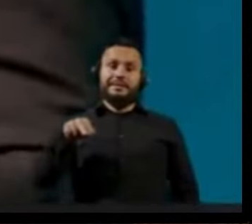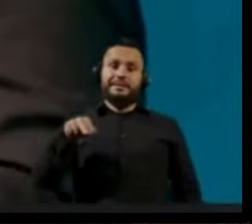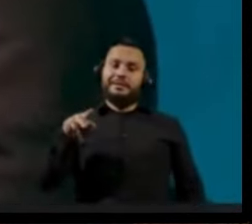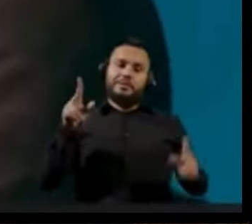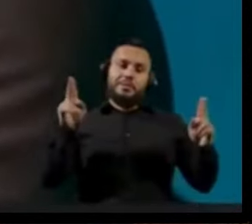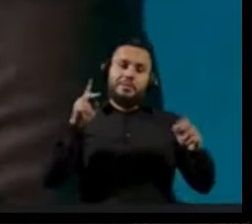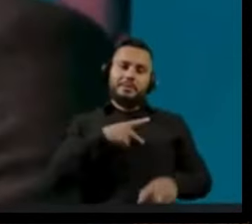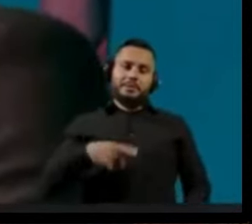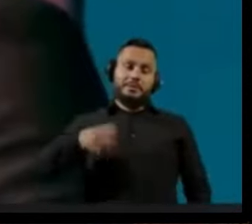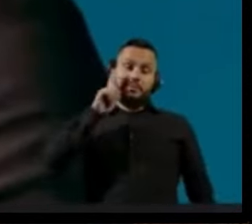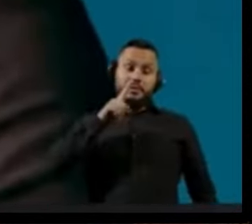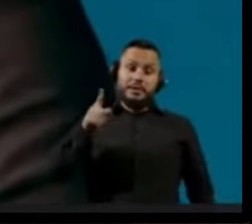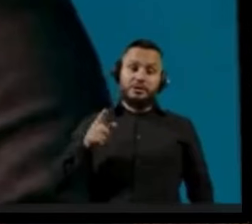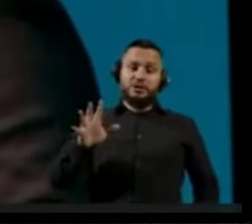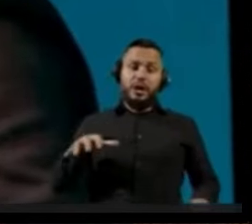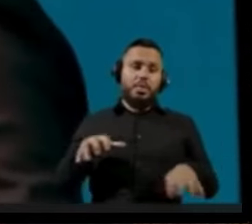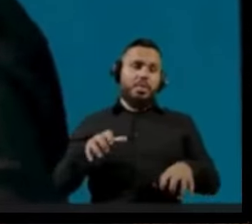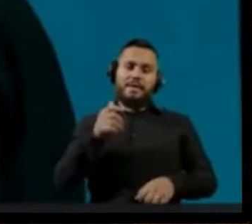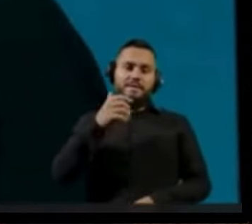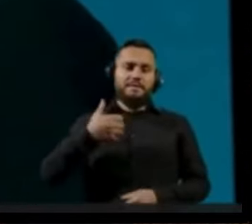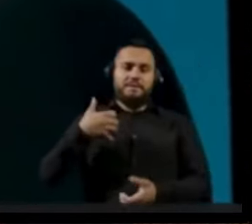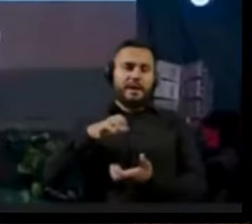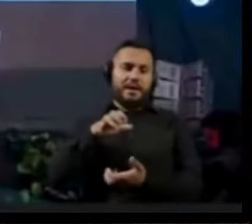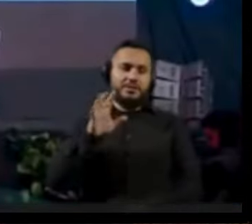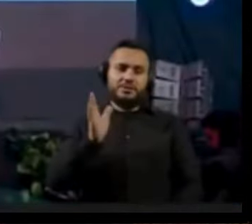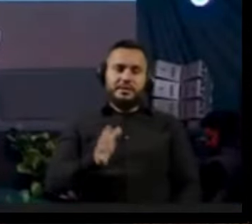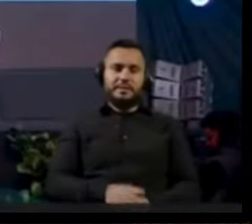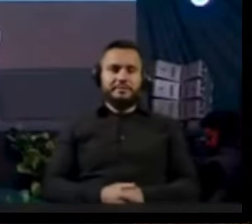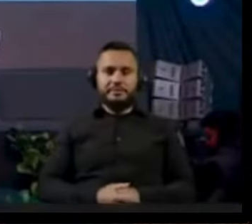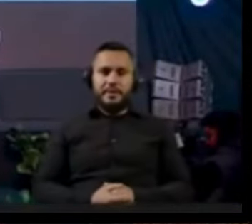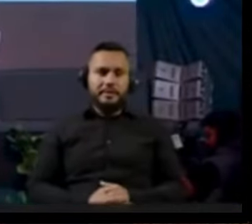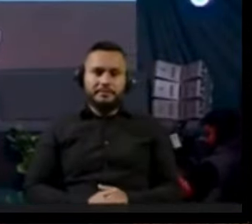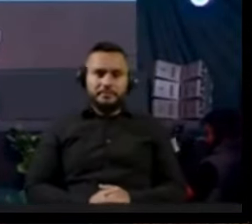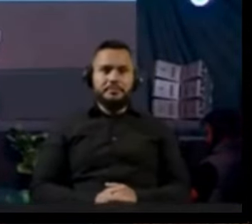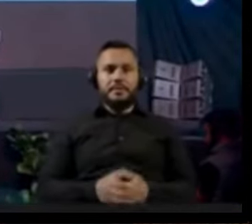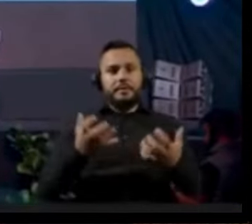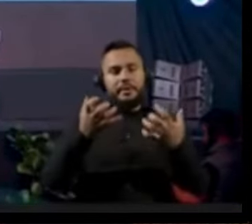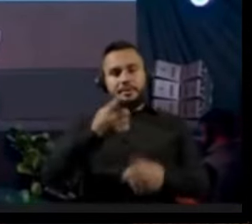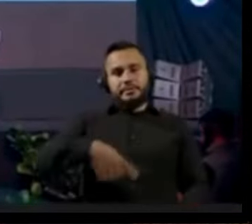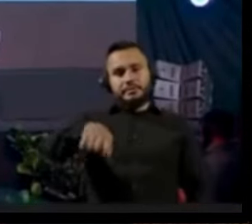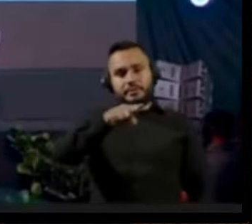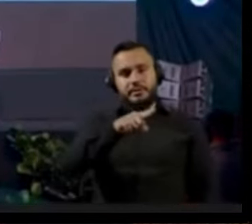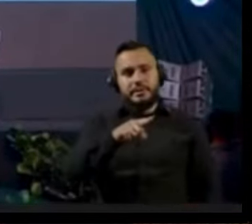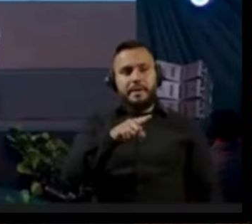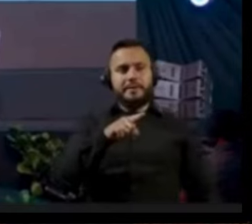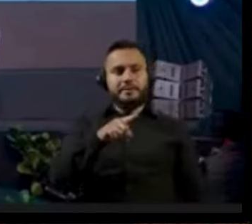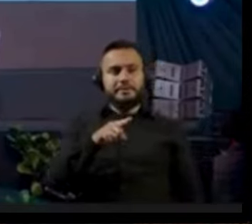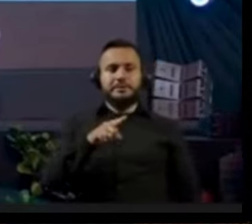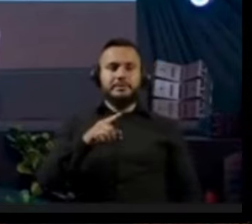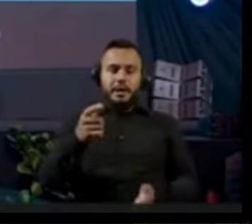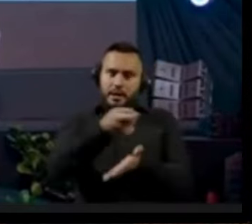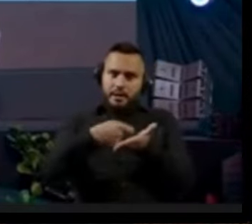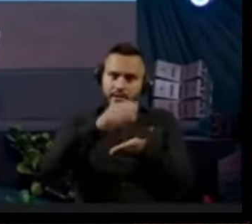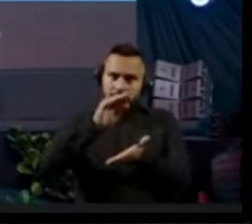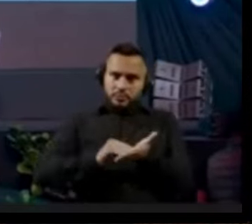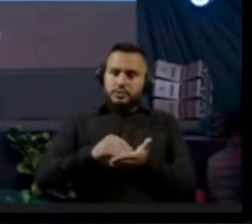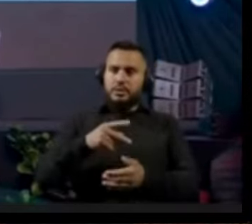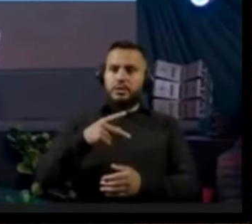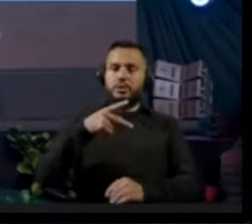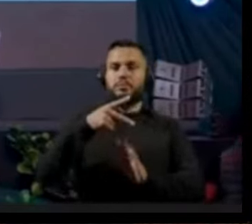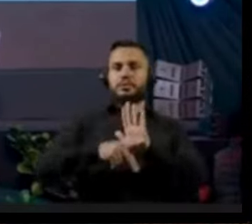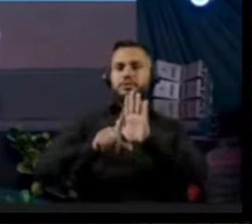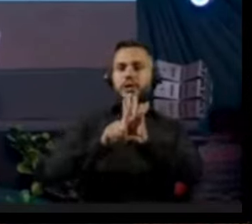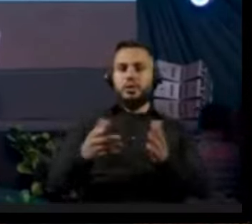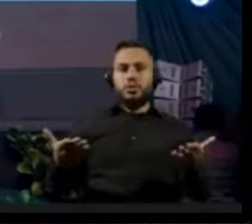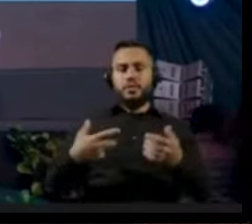Senil. Então, eu quero que vocês, eu gostaria que vocês anotassem o número do projeto de lei. Hoje,